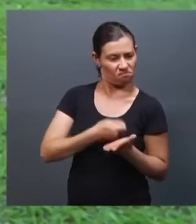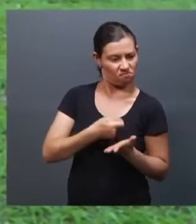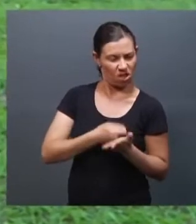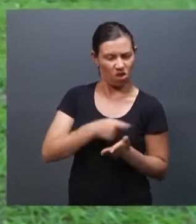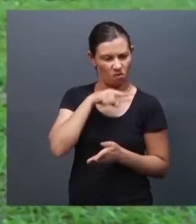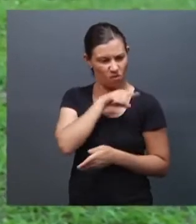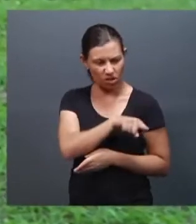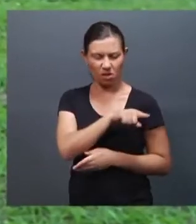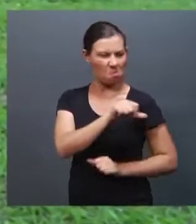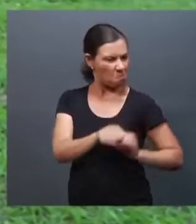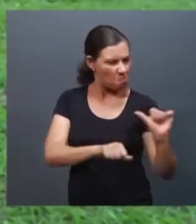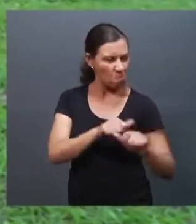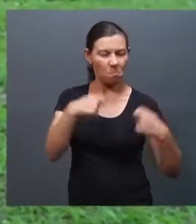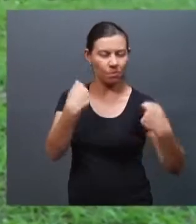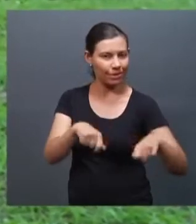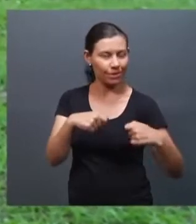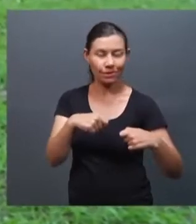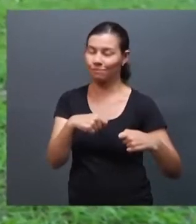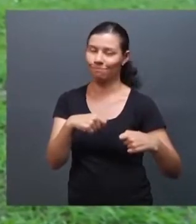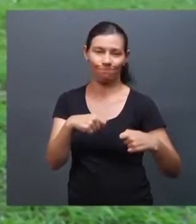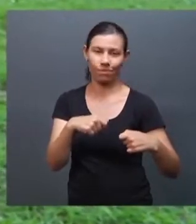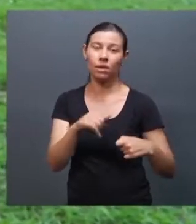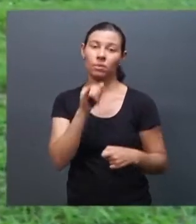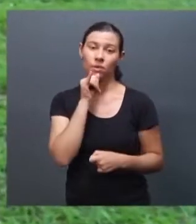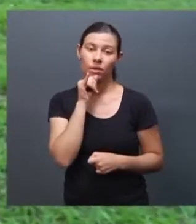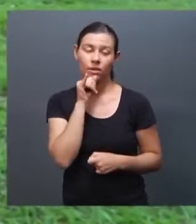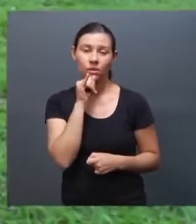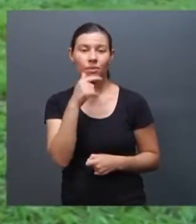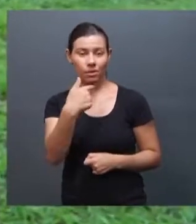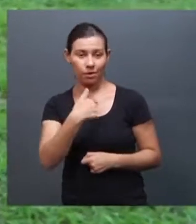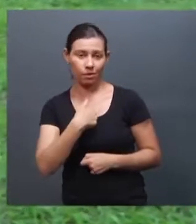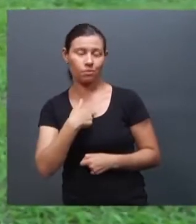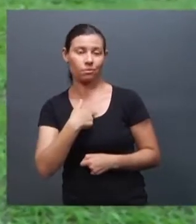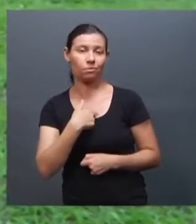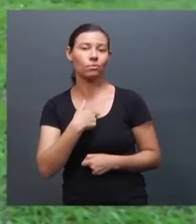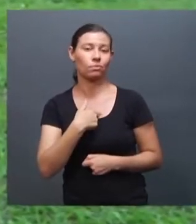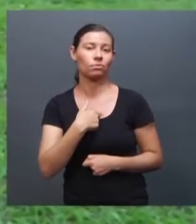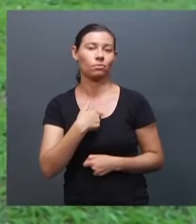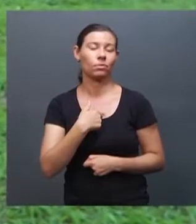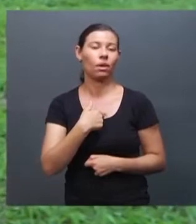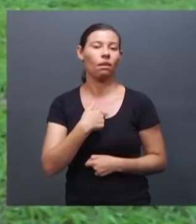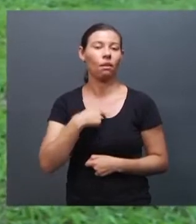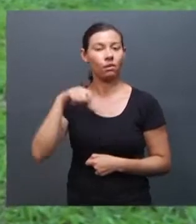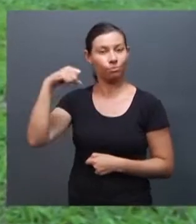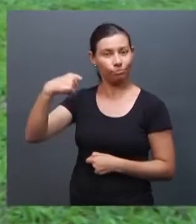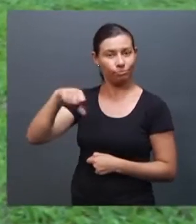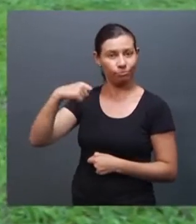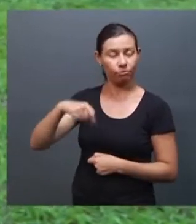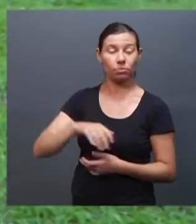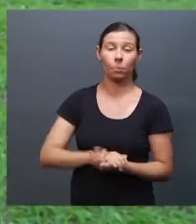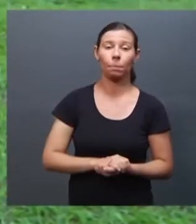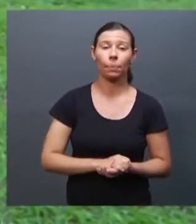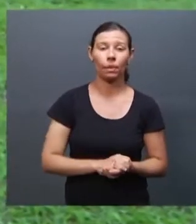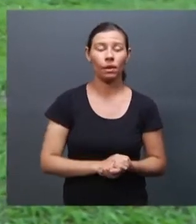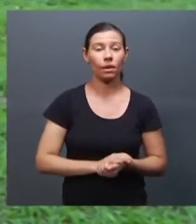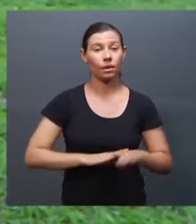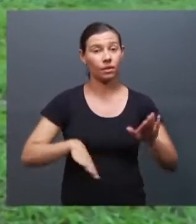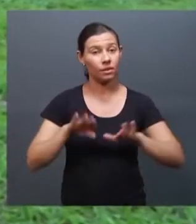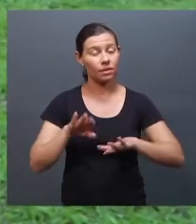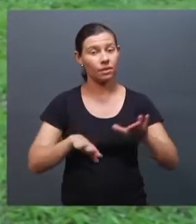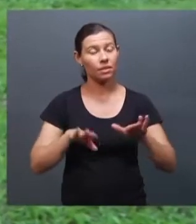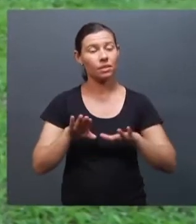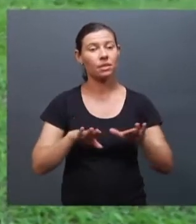é? Por exemplo, eu sou homossexual. E é muito difícil na vida da gente